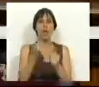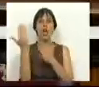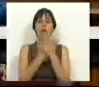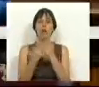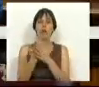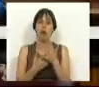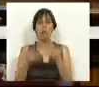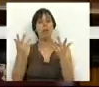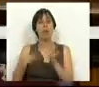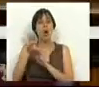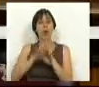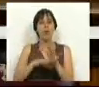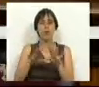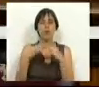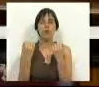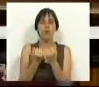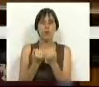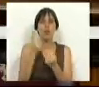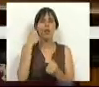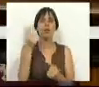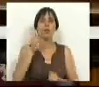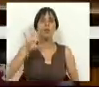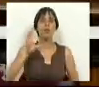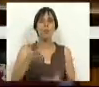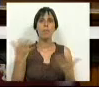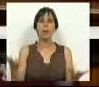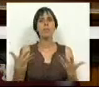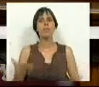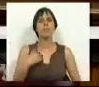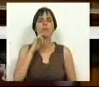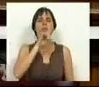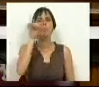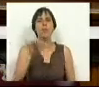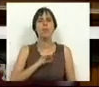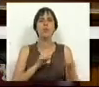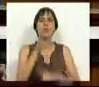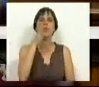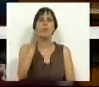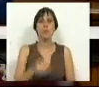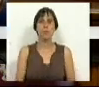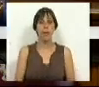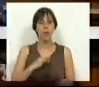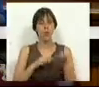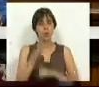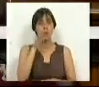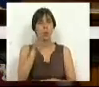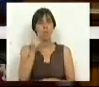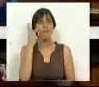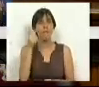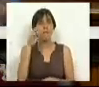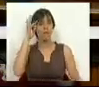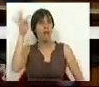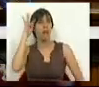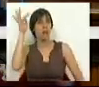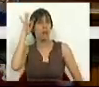economia e das condições sociais que se vivem no país. E agora eu pergunto, Sr. Deputado, o Sr. Deputado ainda vive na